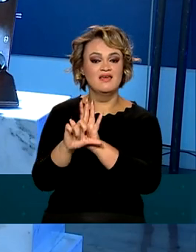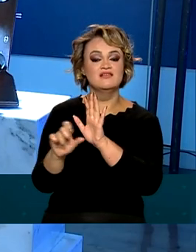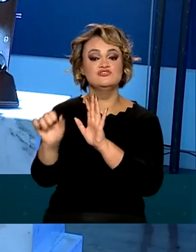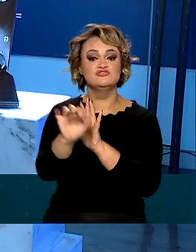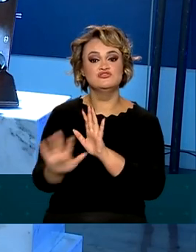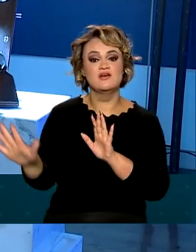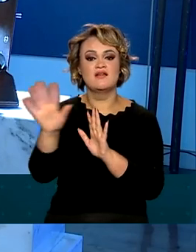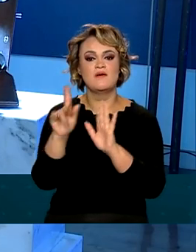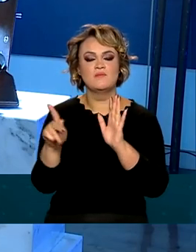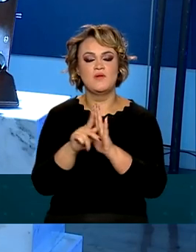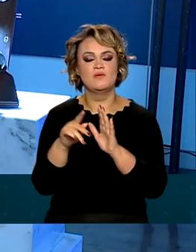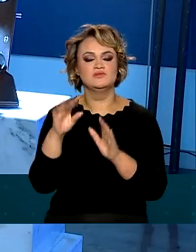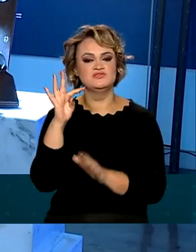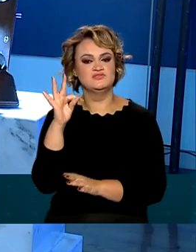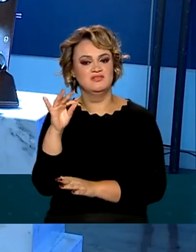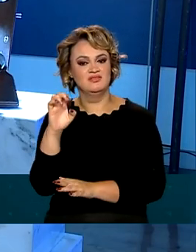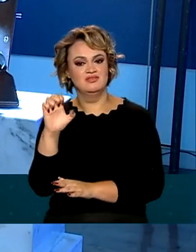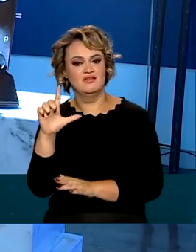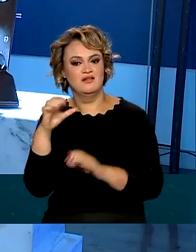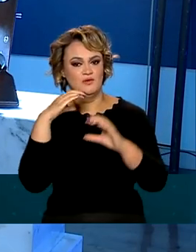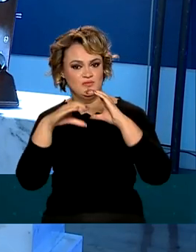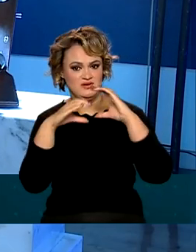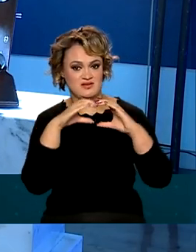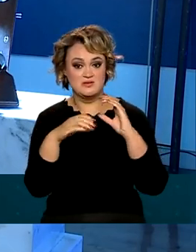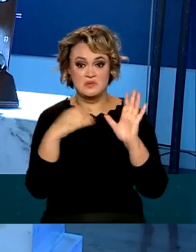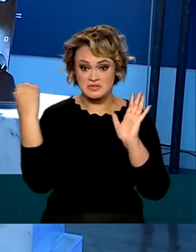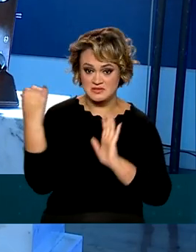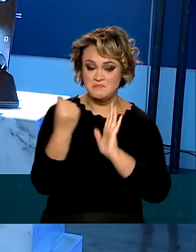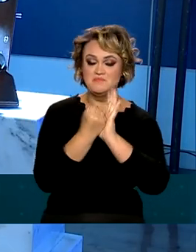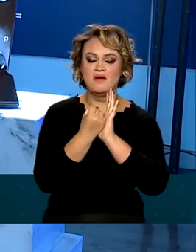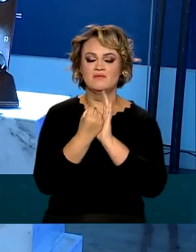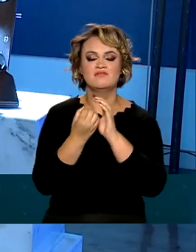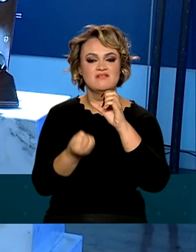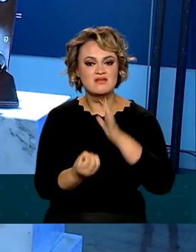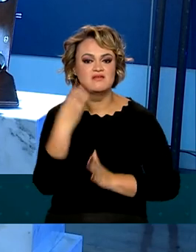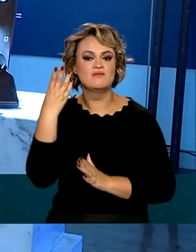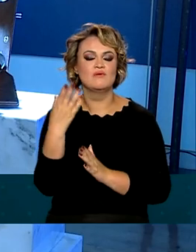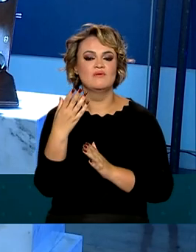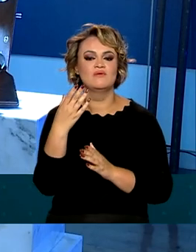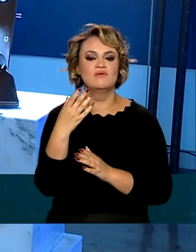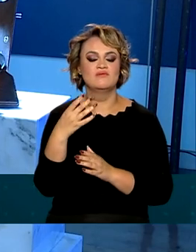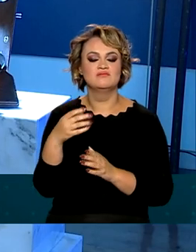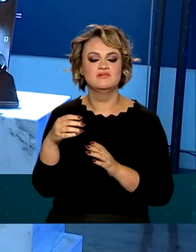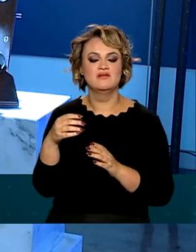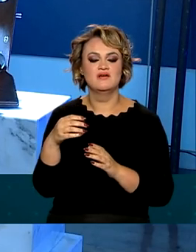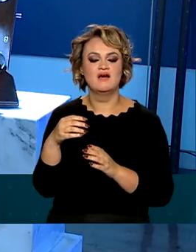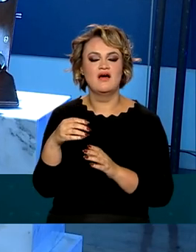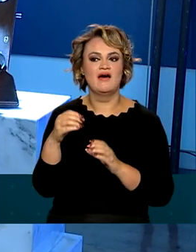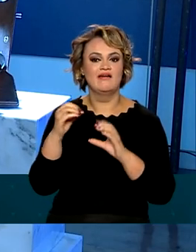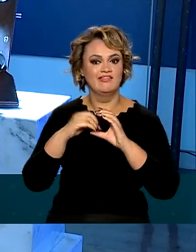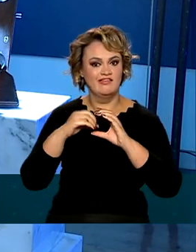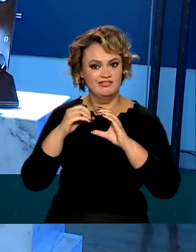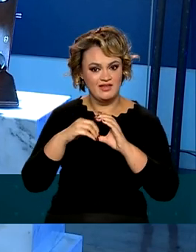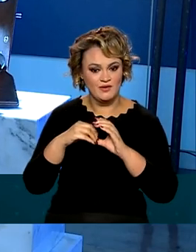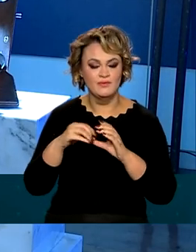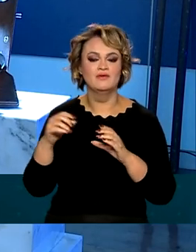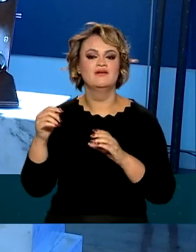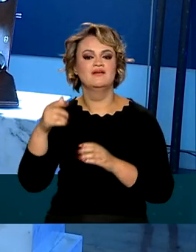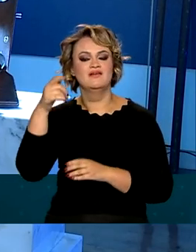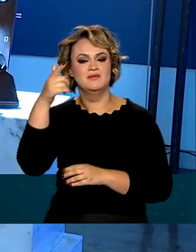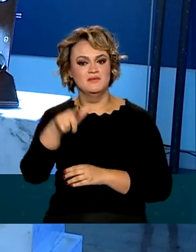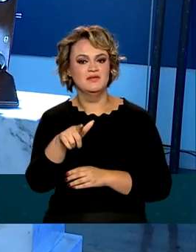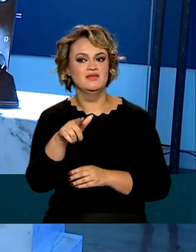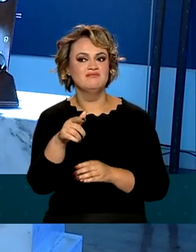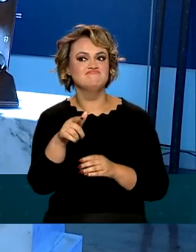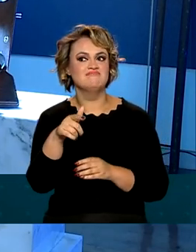Geral das Telecomunicações. O marco legal originou a criação da Agência Nacional de Telecomunicações, a Anatel,